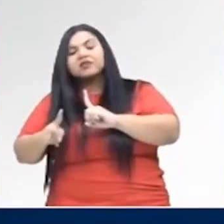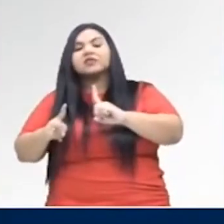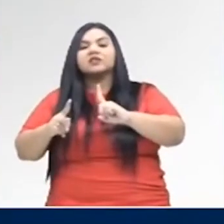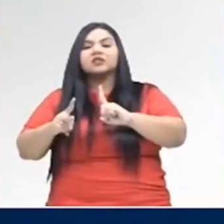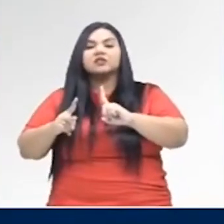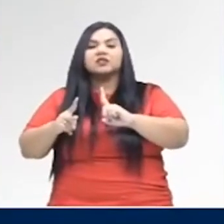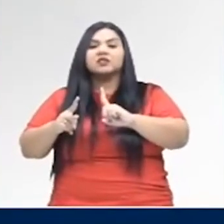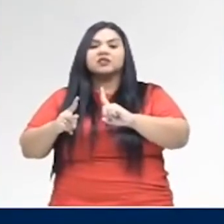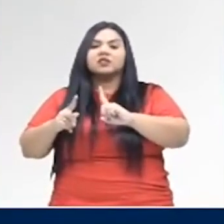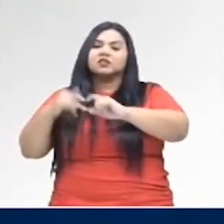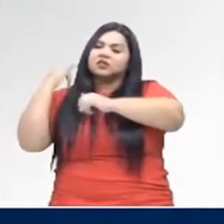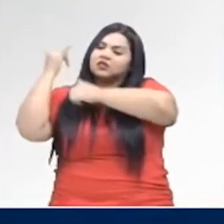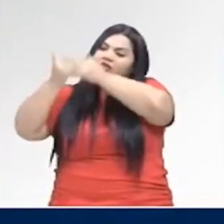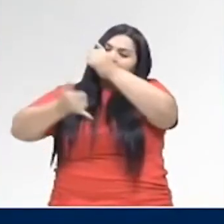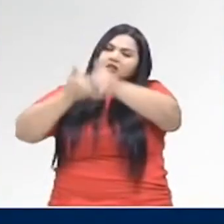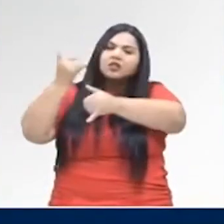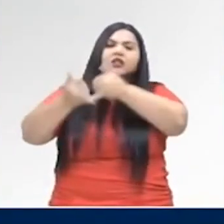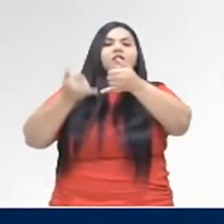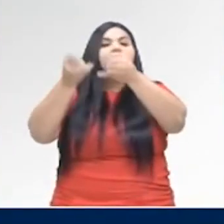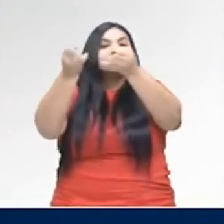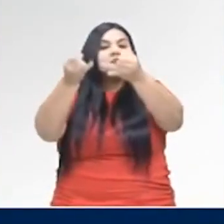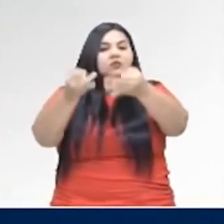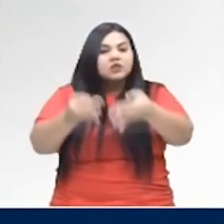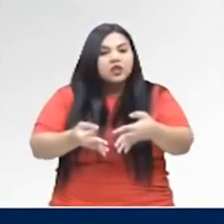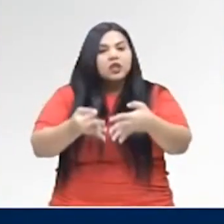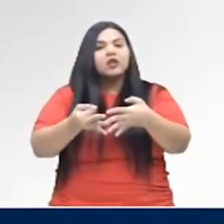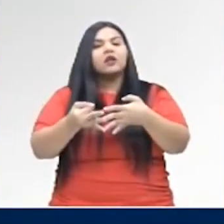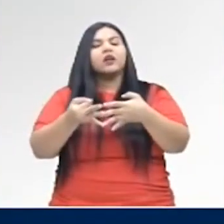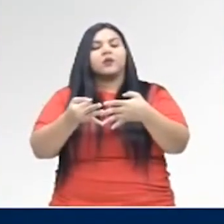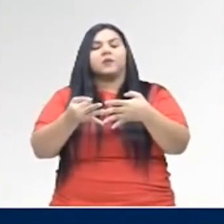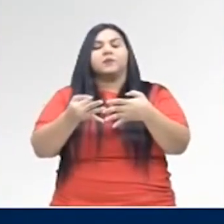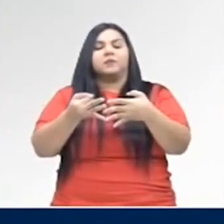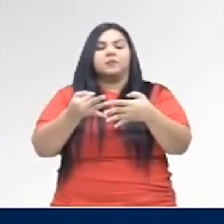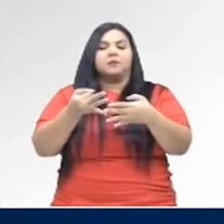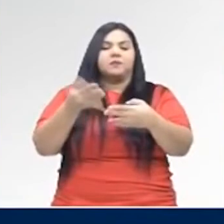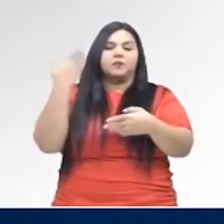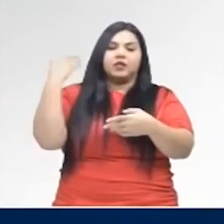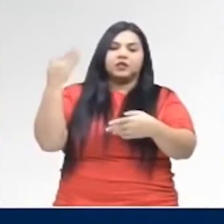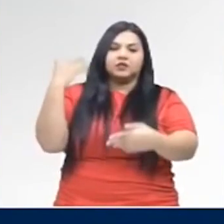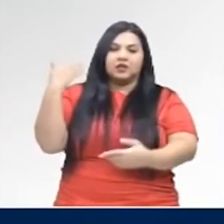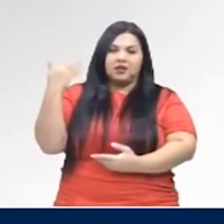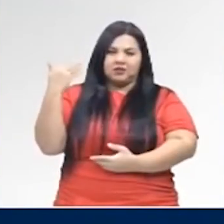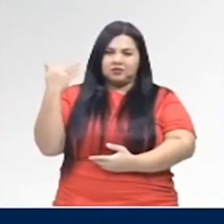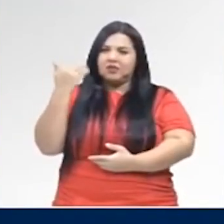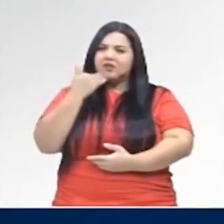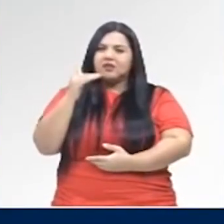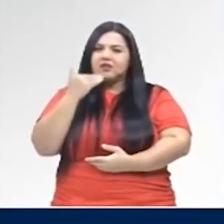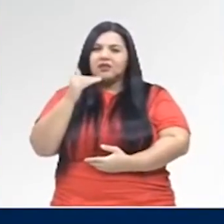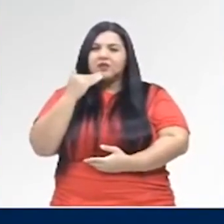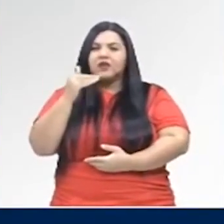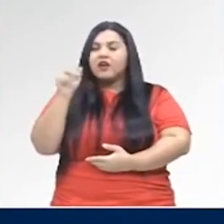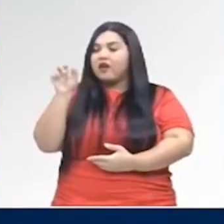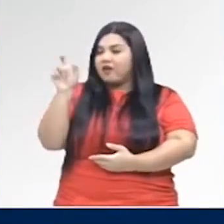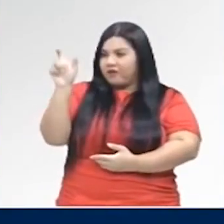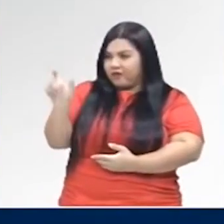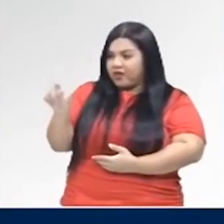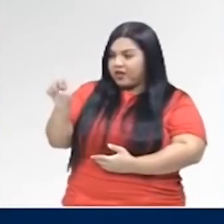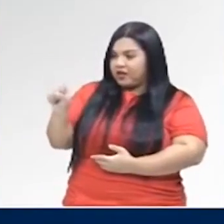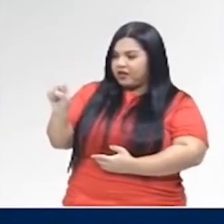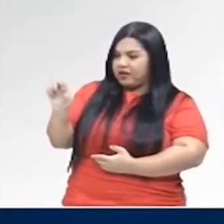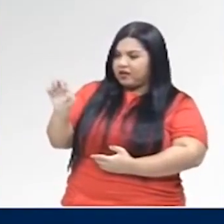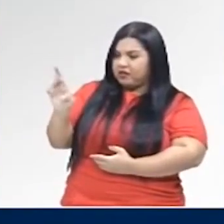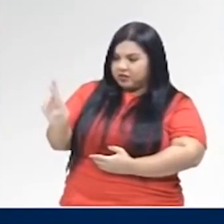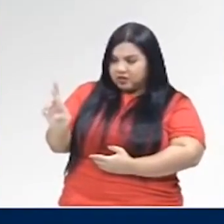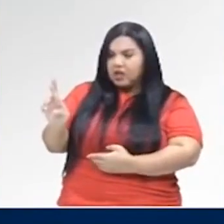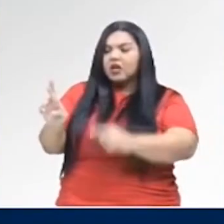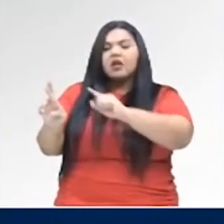Então, eu vou empregar o pretérito imperfeito, por exemplo, do verbo ser. Pra que isso? Pra situar